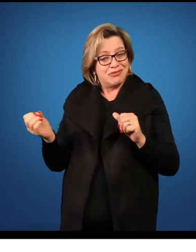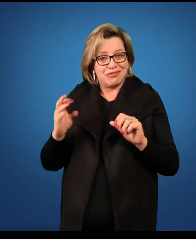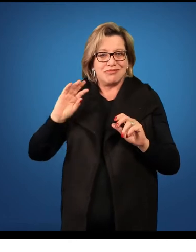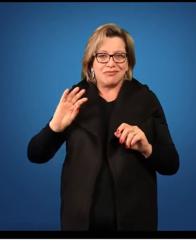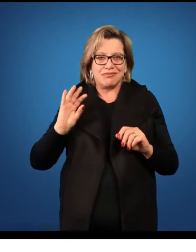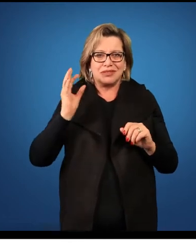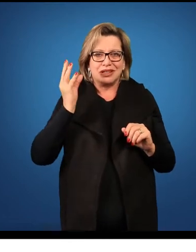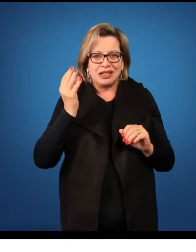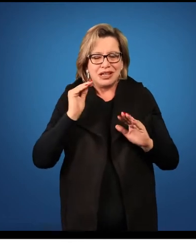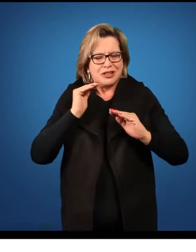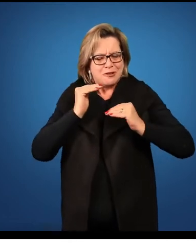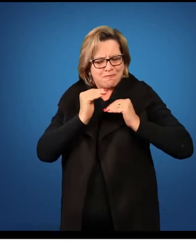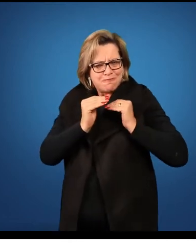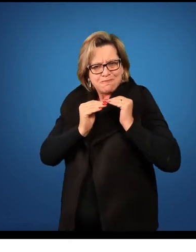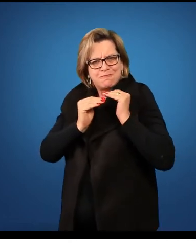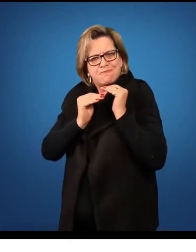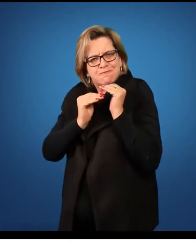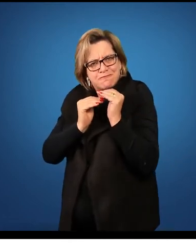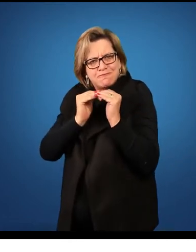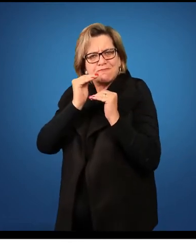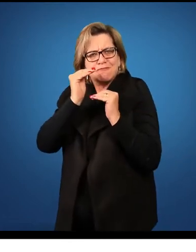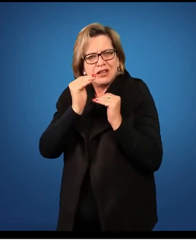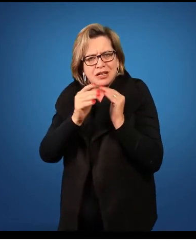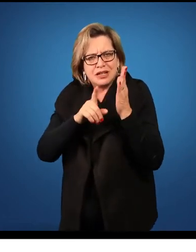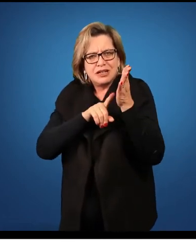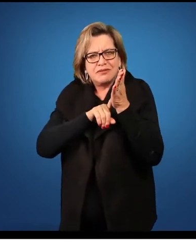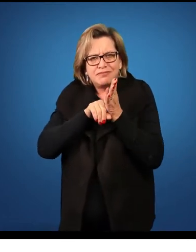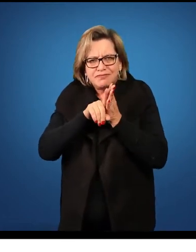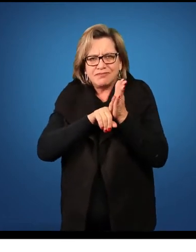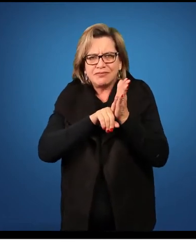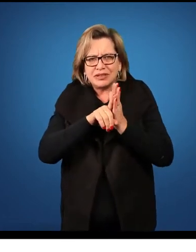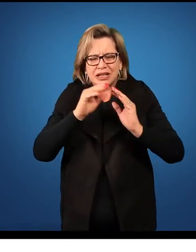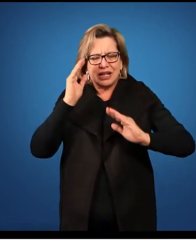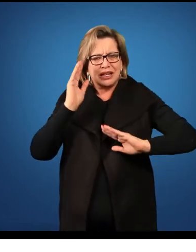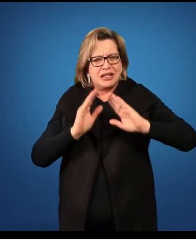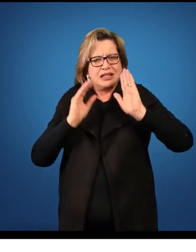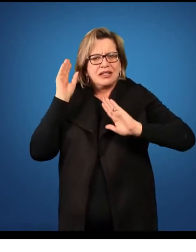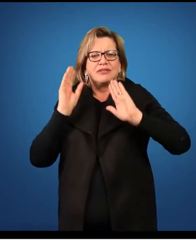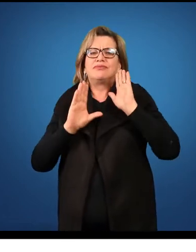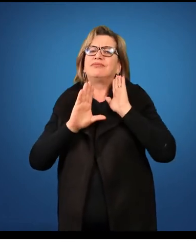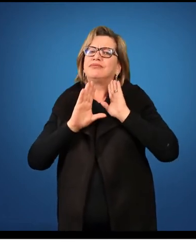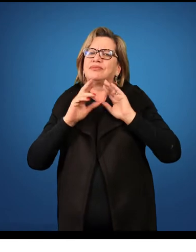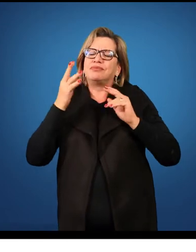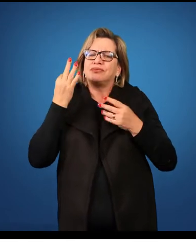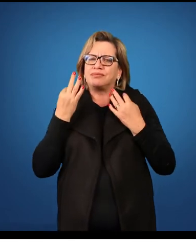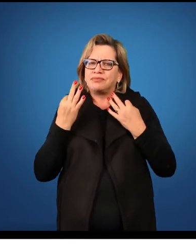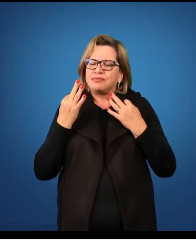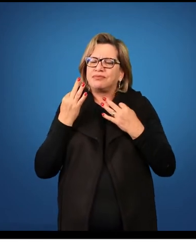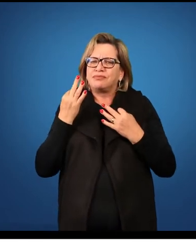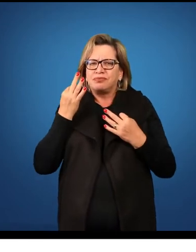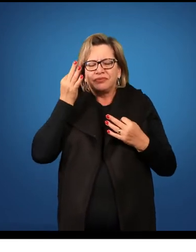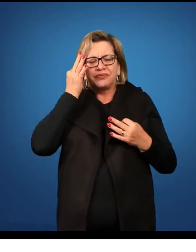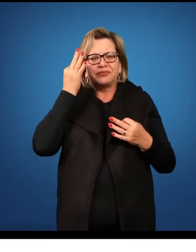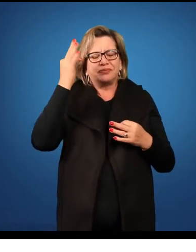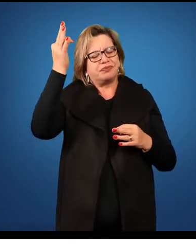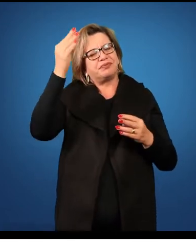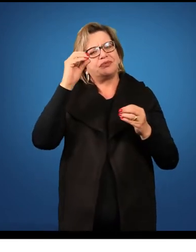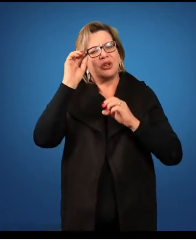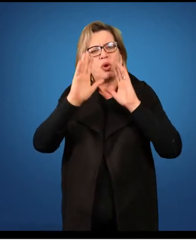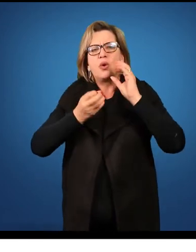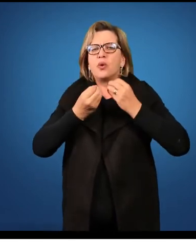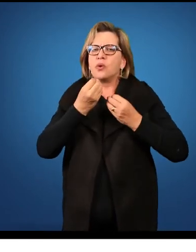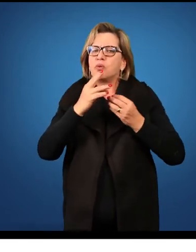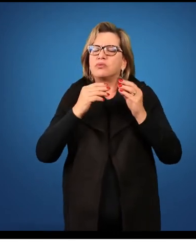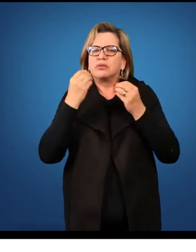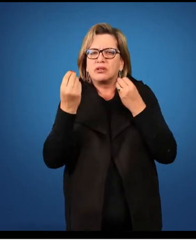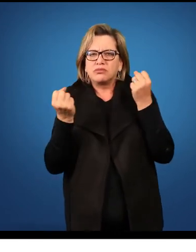conforme eu vou trabalhando, trabalhando determinadas teorias, determinadas propostas, nós